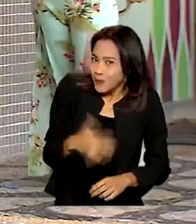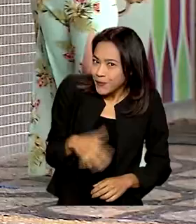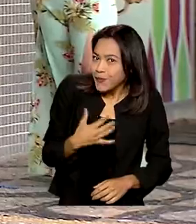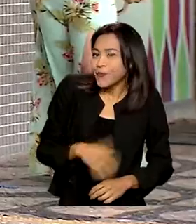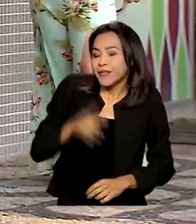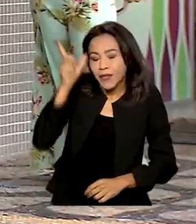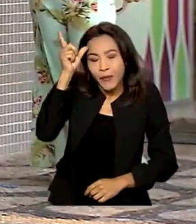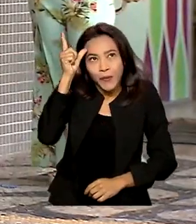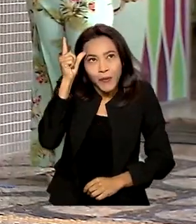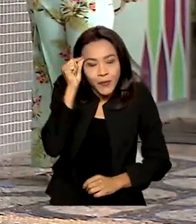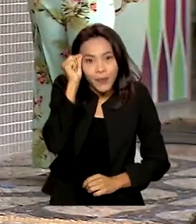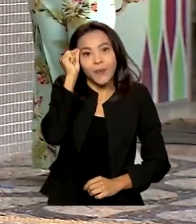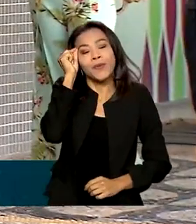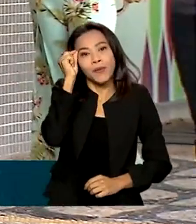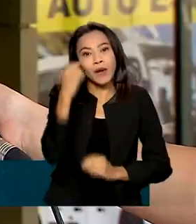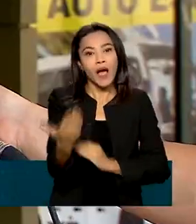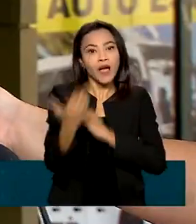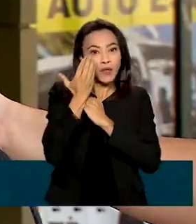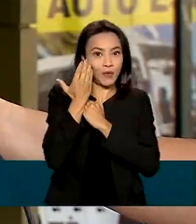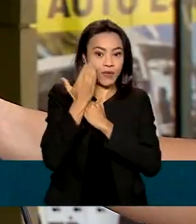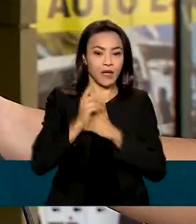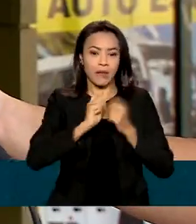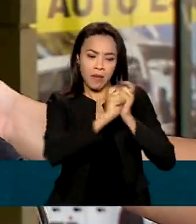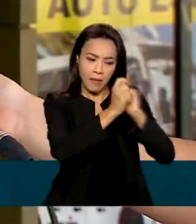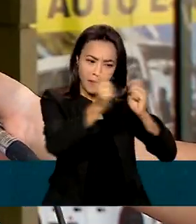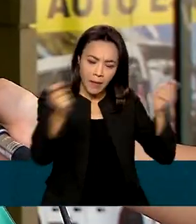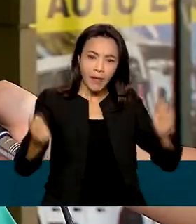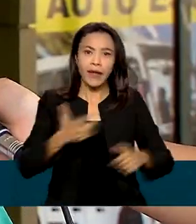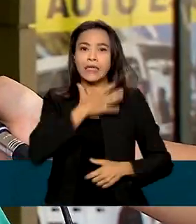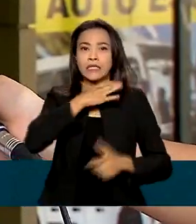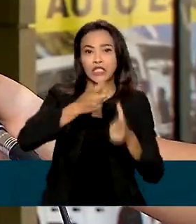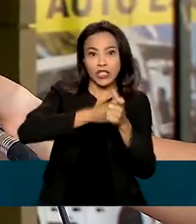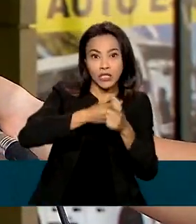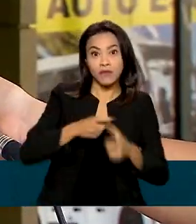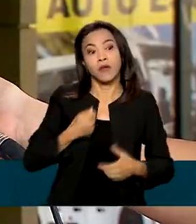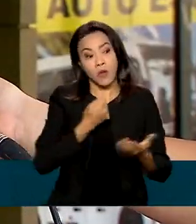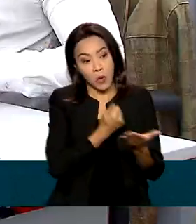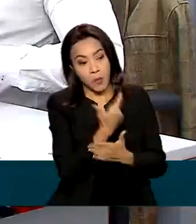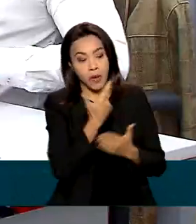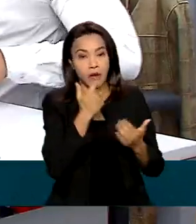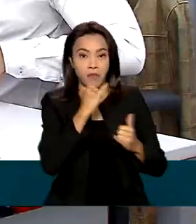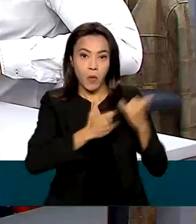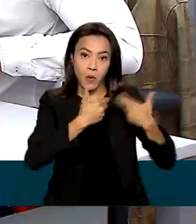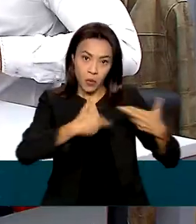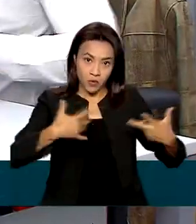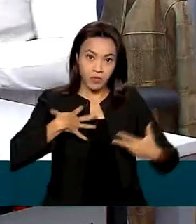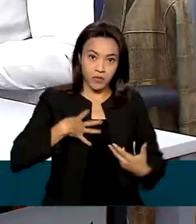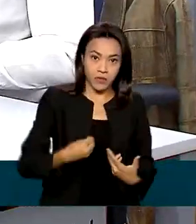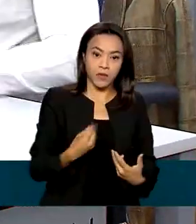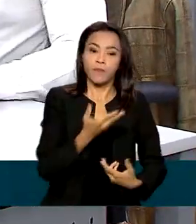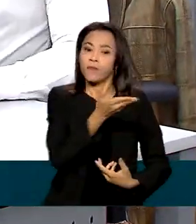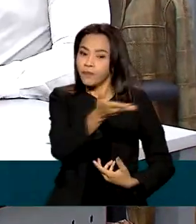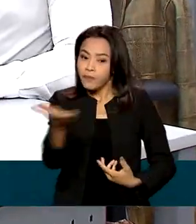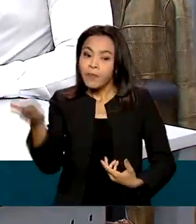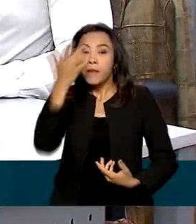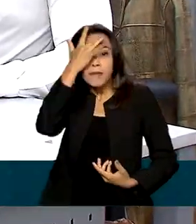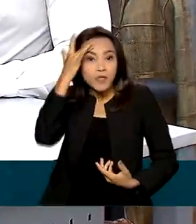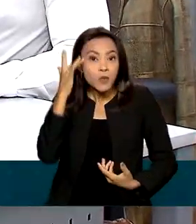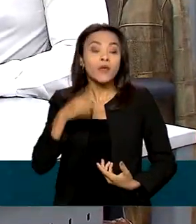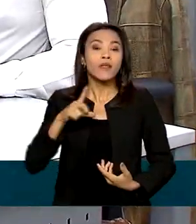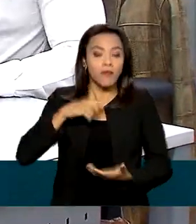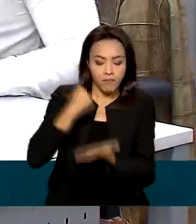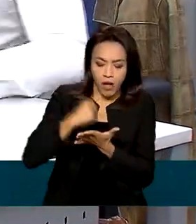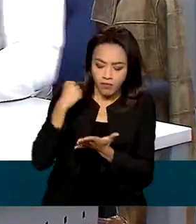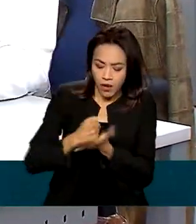alívio para chegar no fim do mês. Pagar dívida, comprar alguma coisa para os filhos, né? Todo trabalhador com carteira assinada